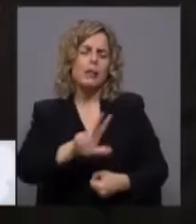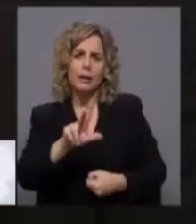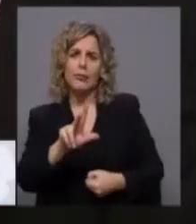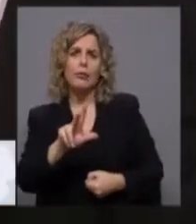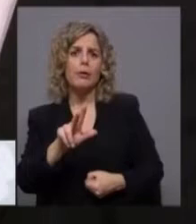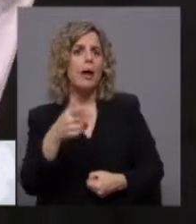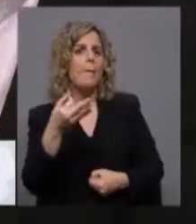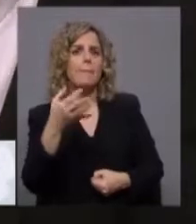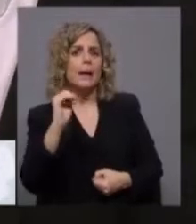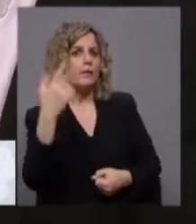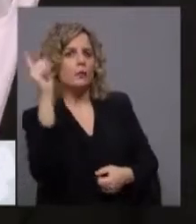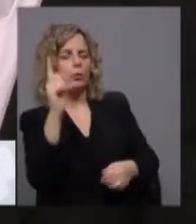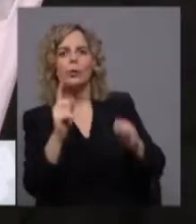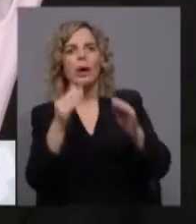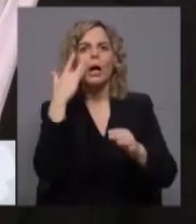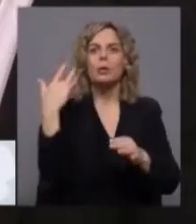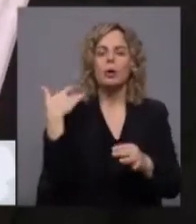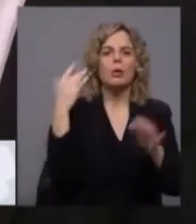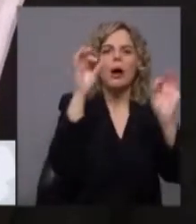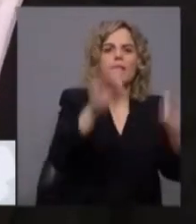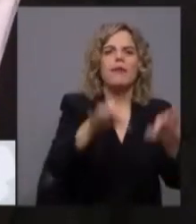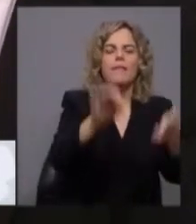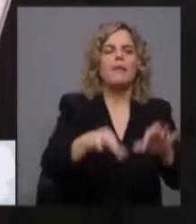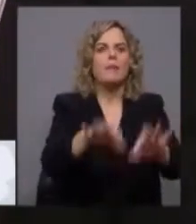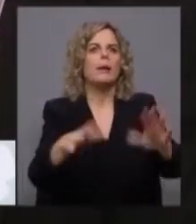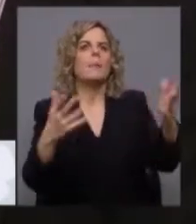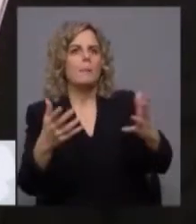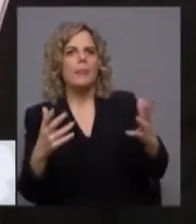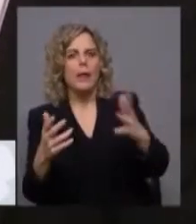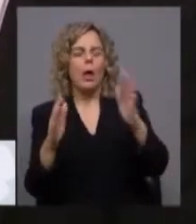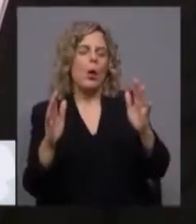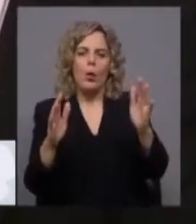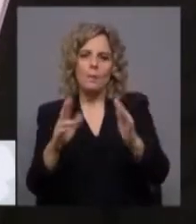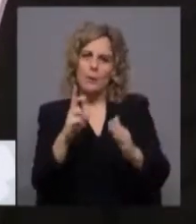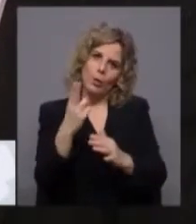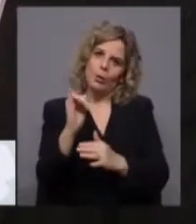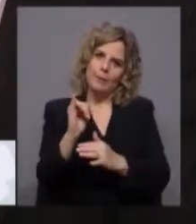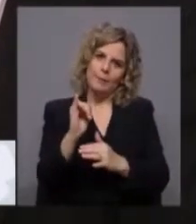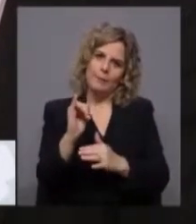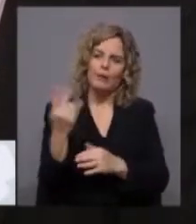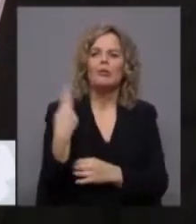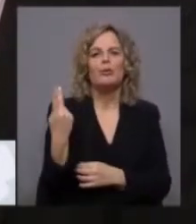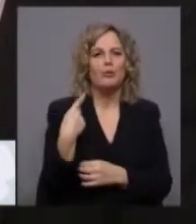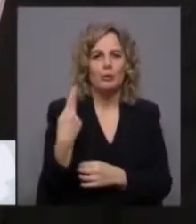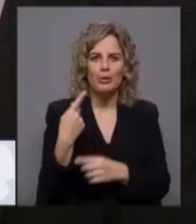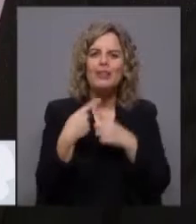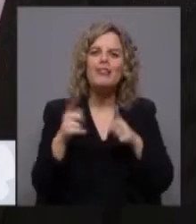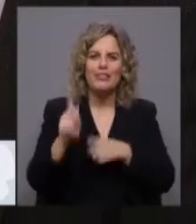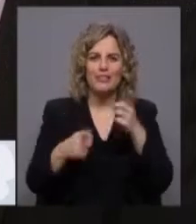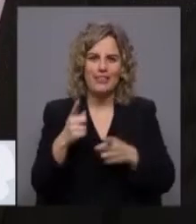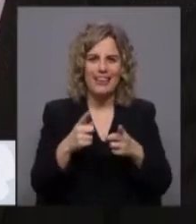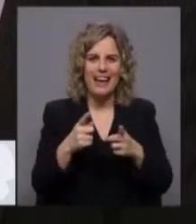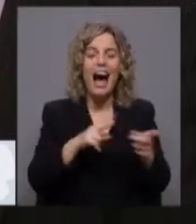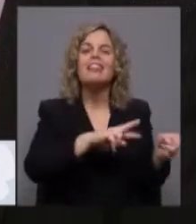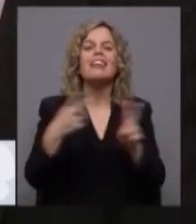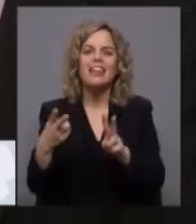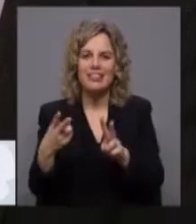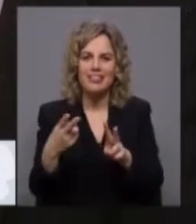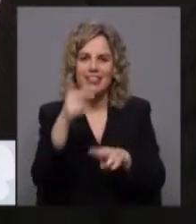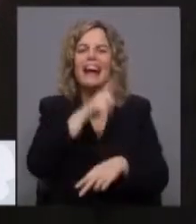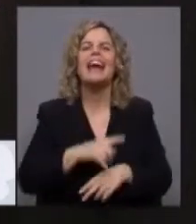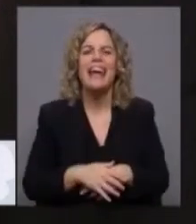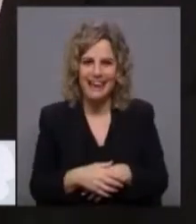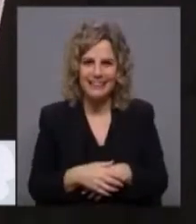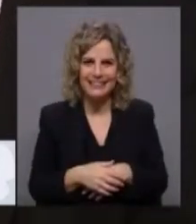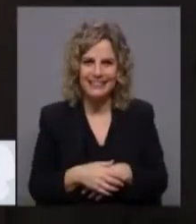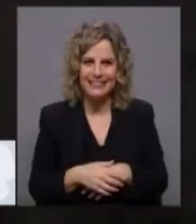António Costa, tem que terminar. Deixar isso de Rui Tavares, mas entre nós hoje a diferença é esta. Quem é a alternativa mesmo para